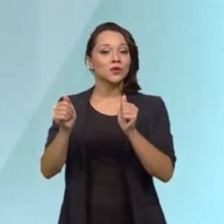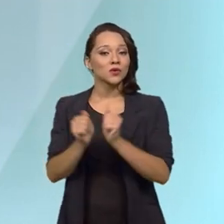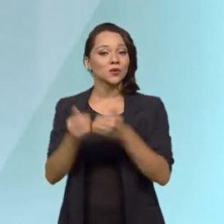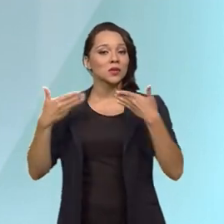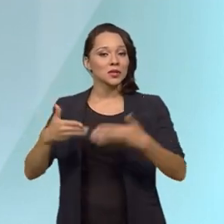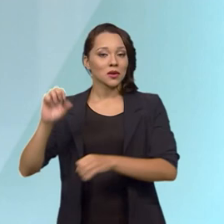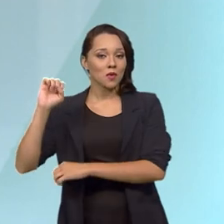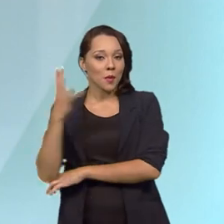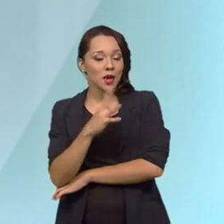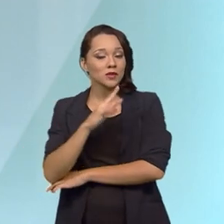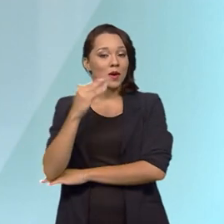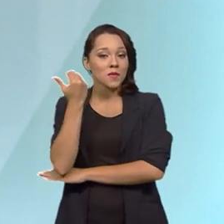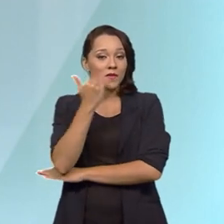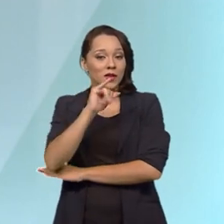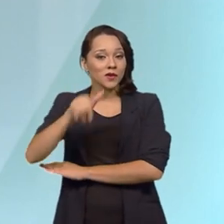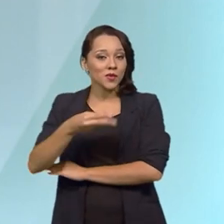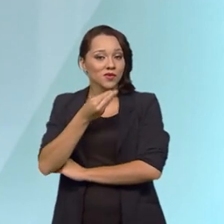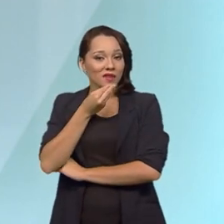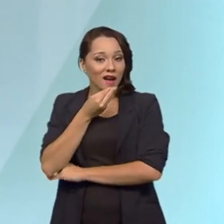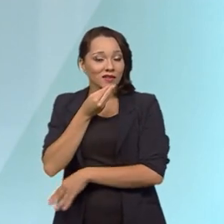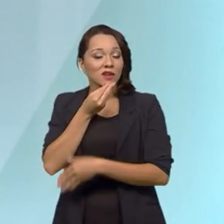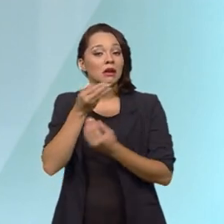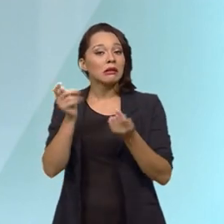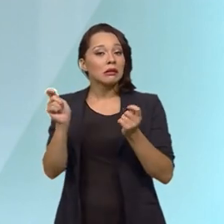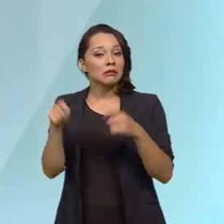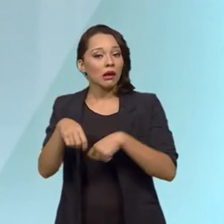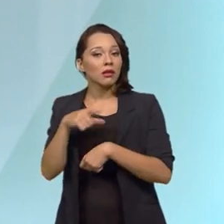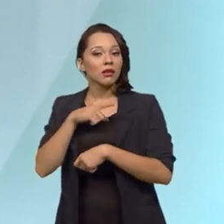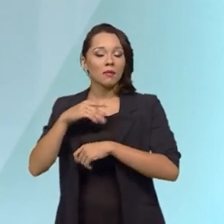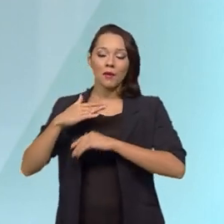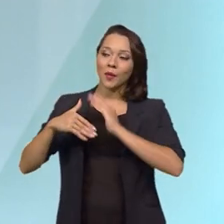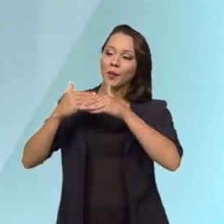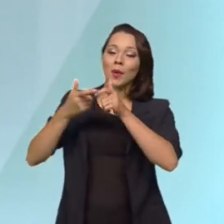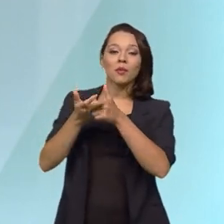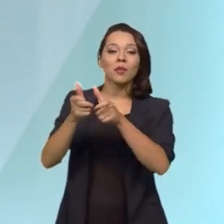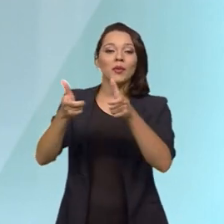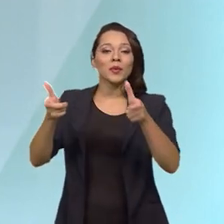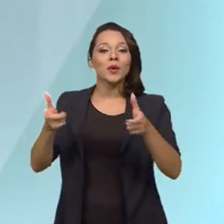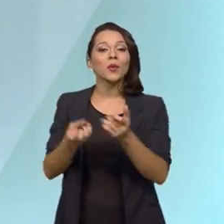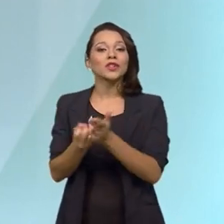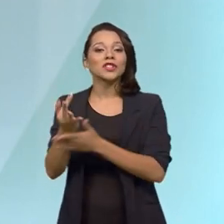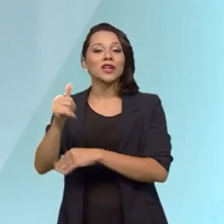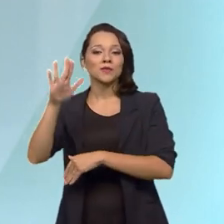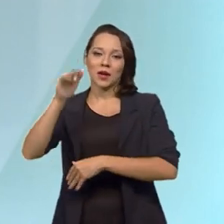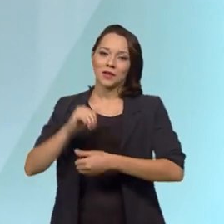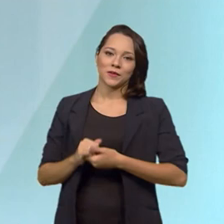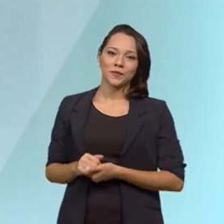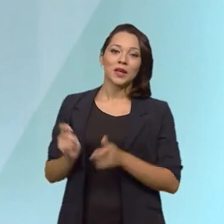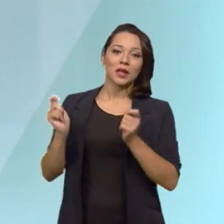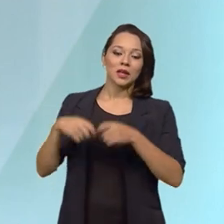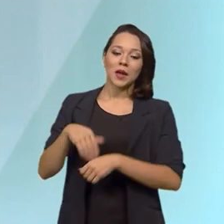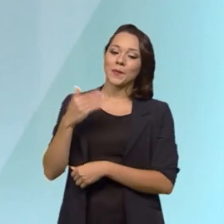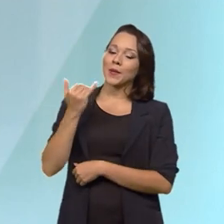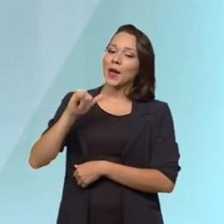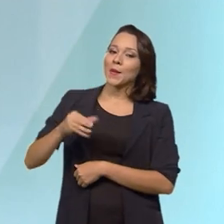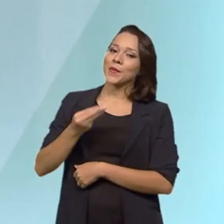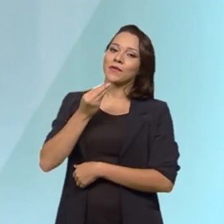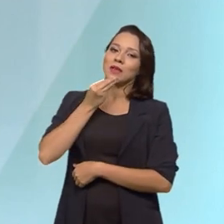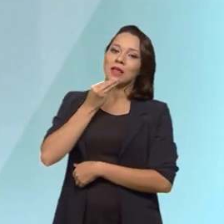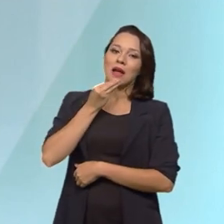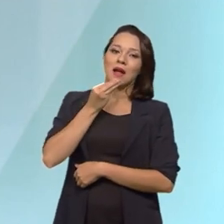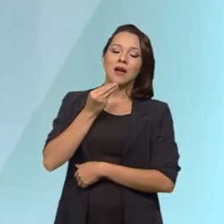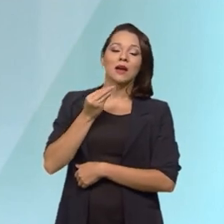aproveitar essas oportunidades e fazer com que isso ganhe escala, que isso ganhe volume, que a gente possa aproveitar ao máximo